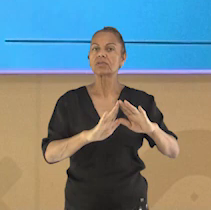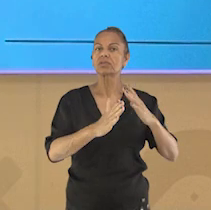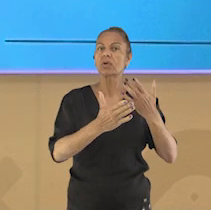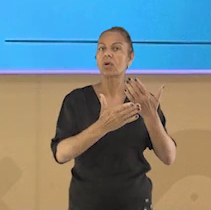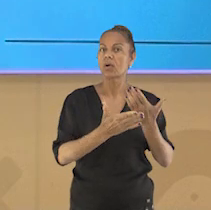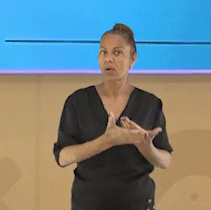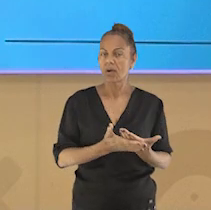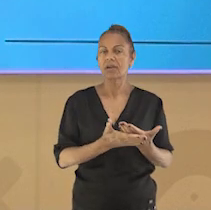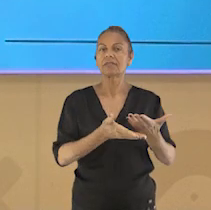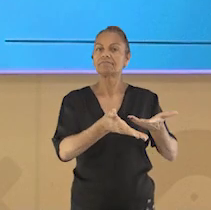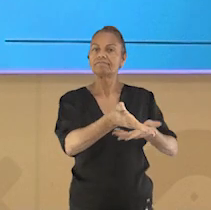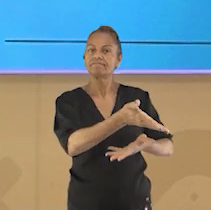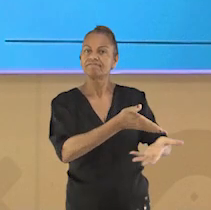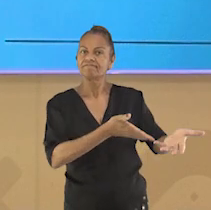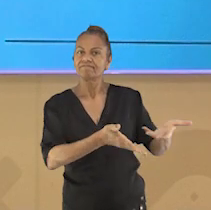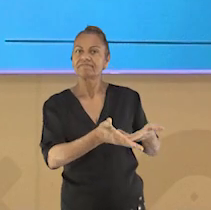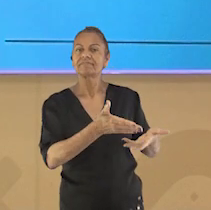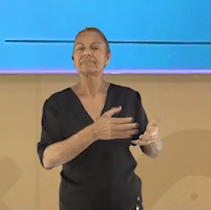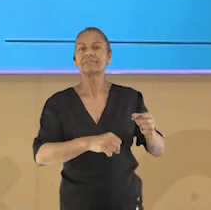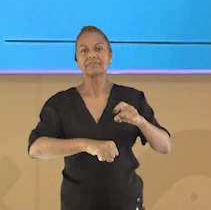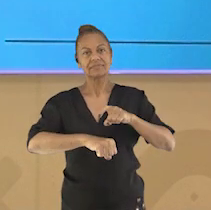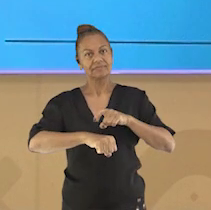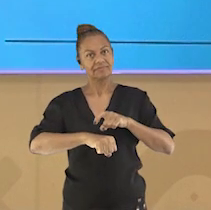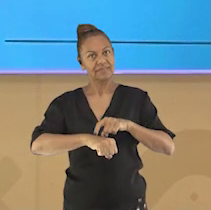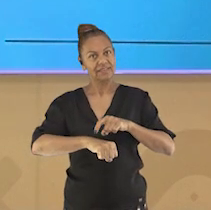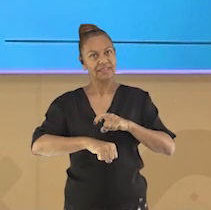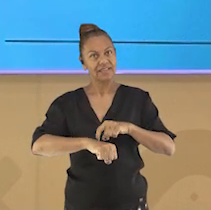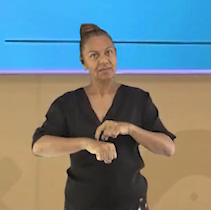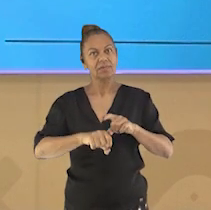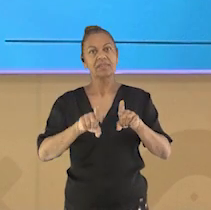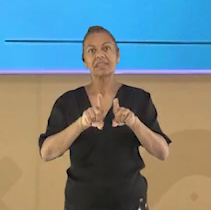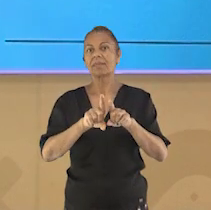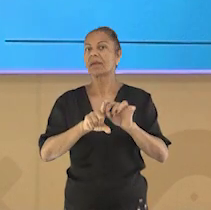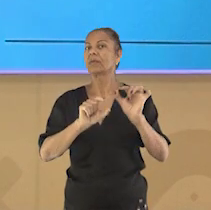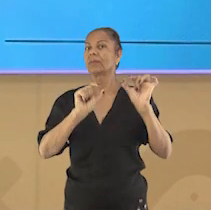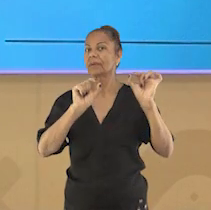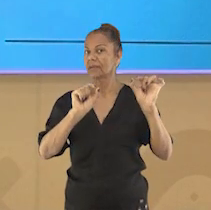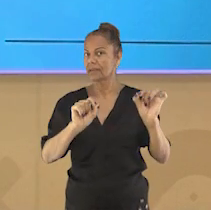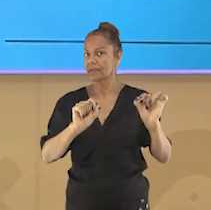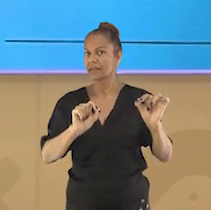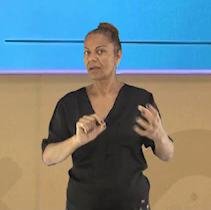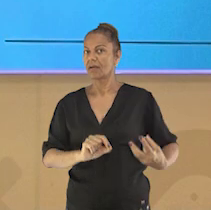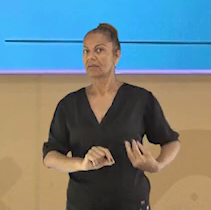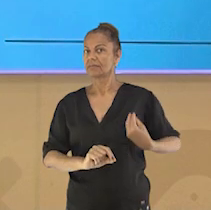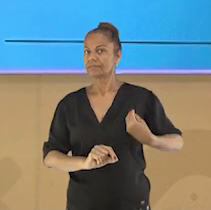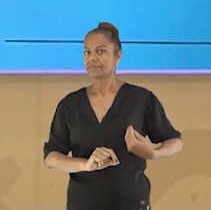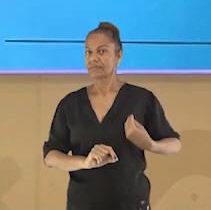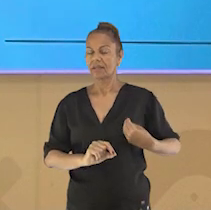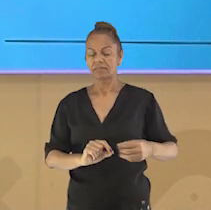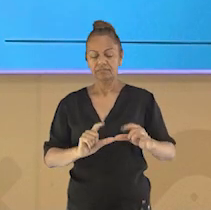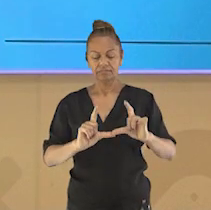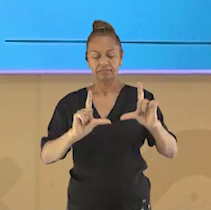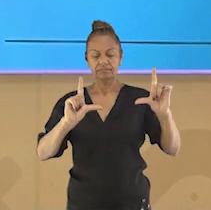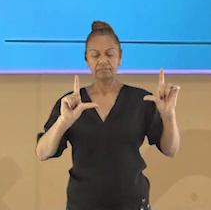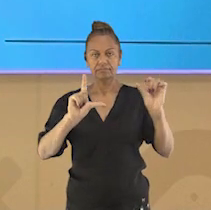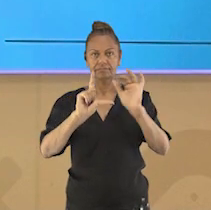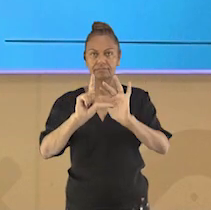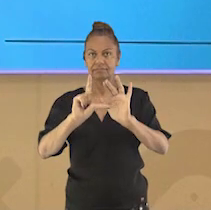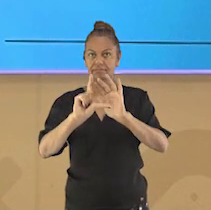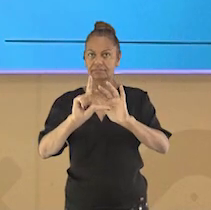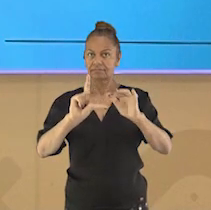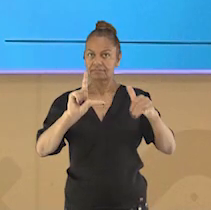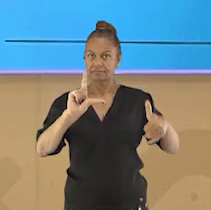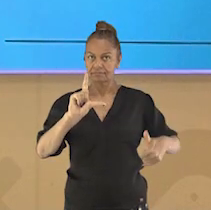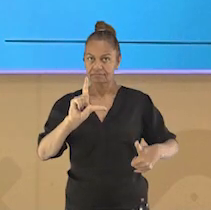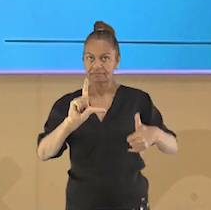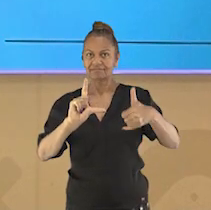O que acha? Ainda dá tempo de registrar a sua participação usando esse QR Code que está aparecendo na